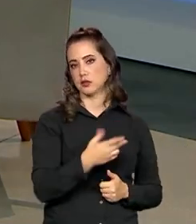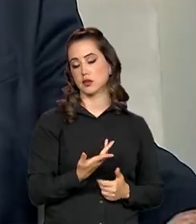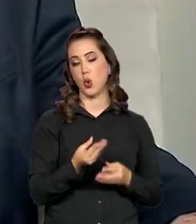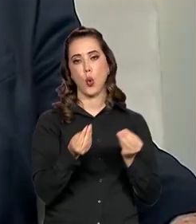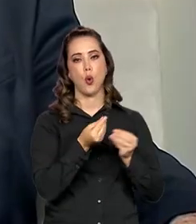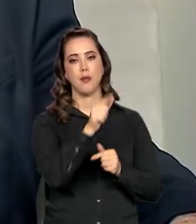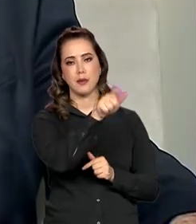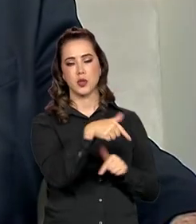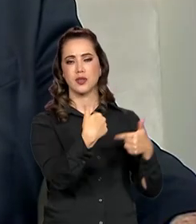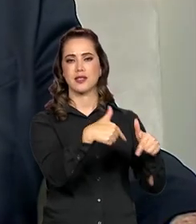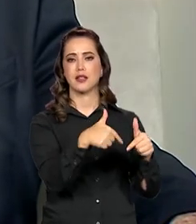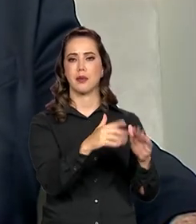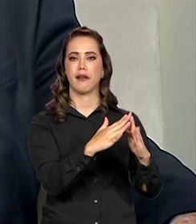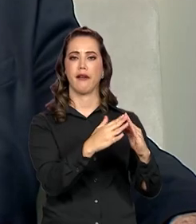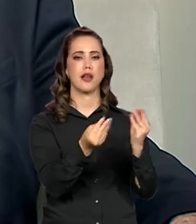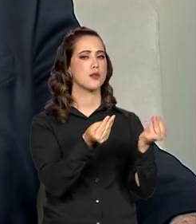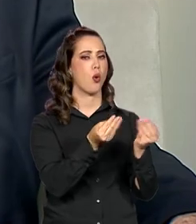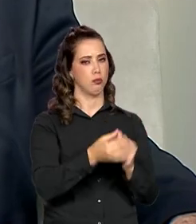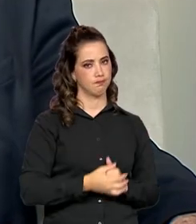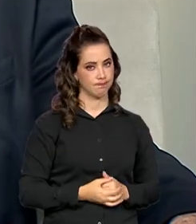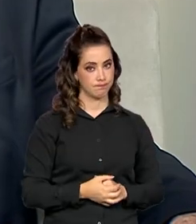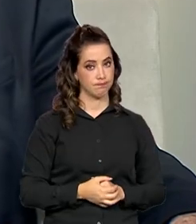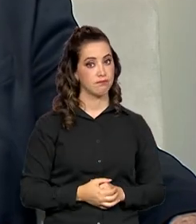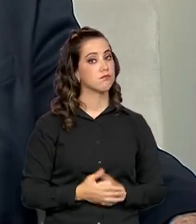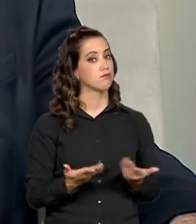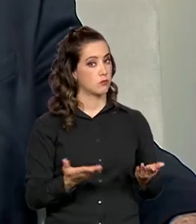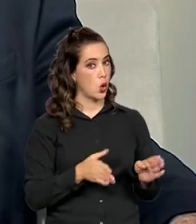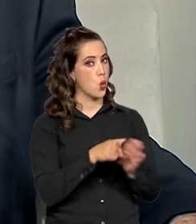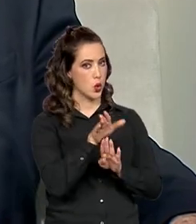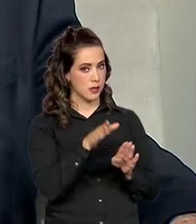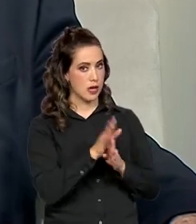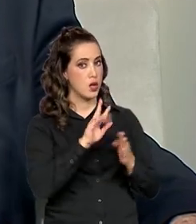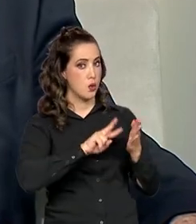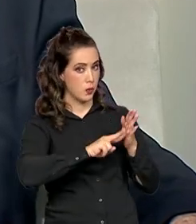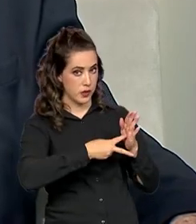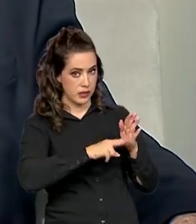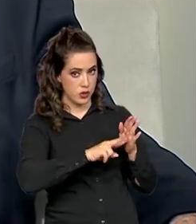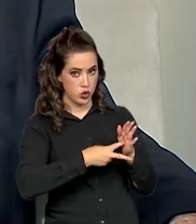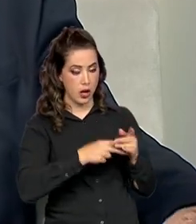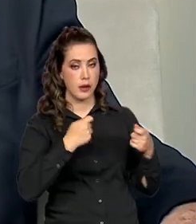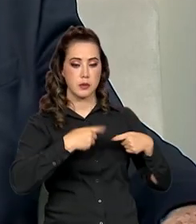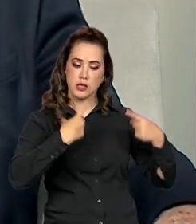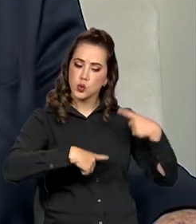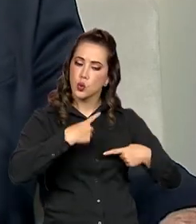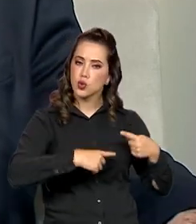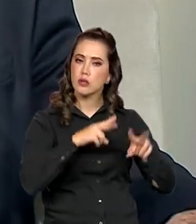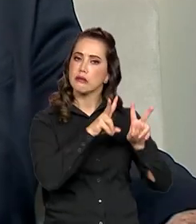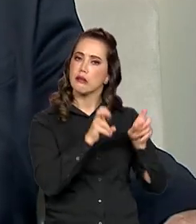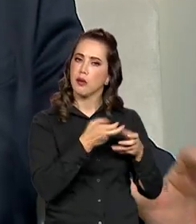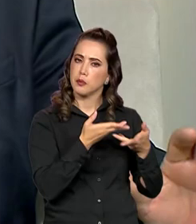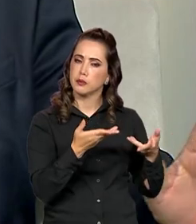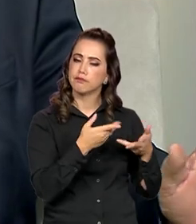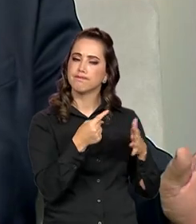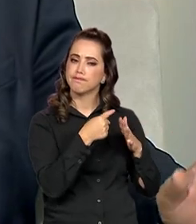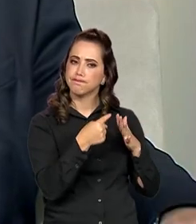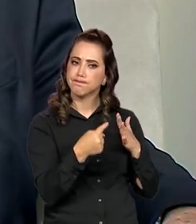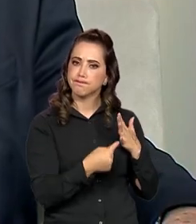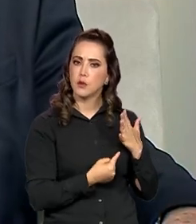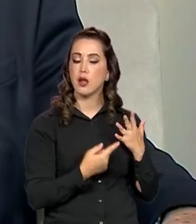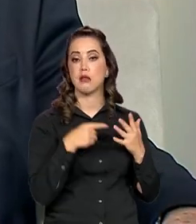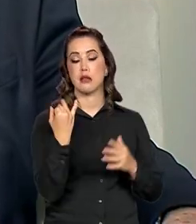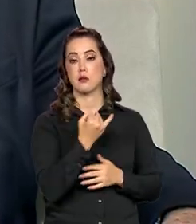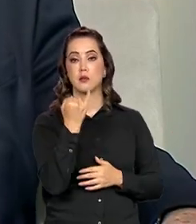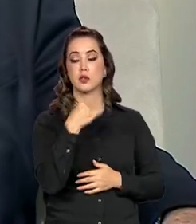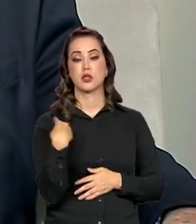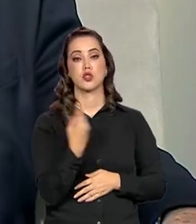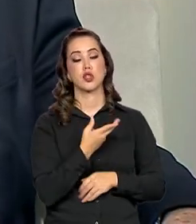desse trabalhador? Portanto, fica aí a dica para os sindicatos pautarem nas suas negociações coletivas também. É muito importante